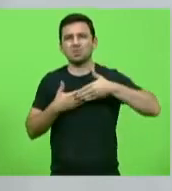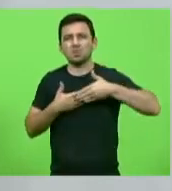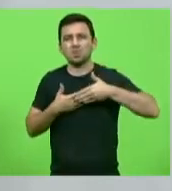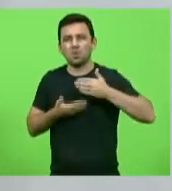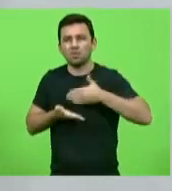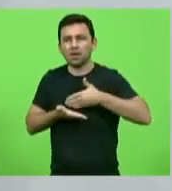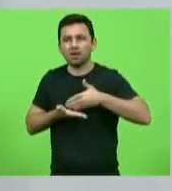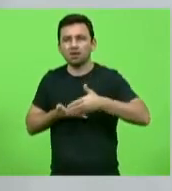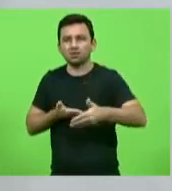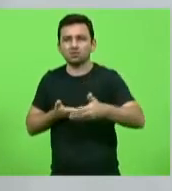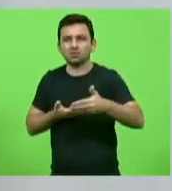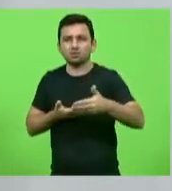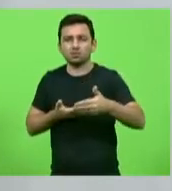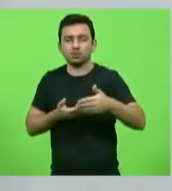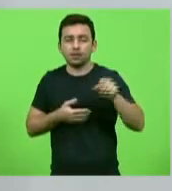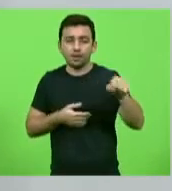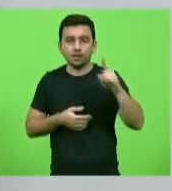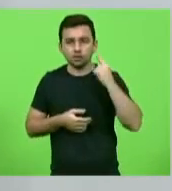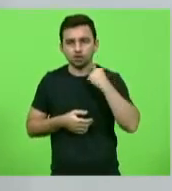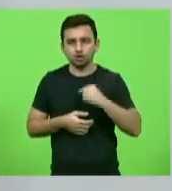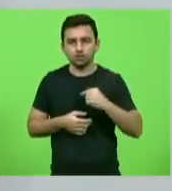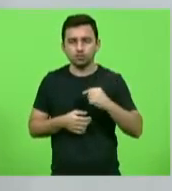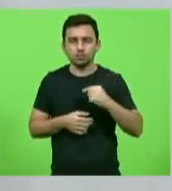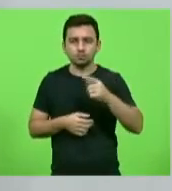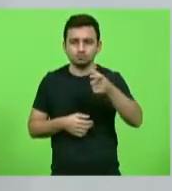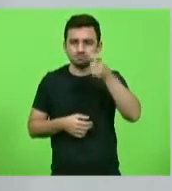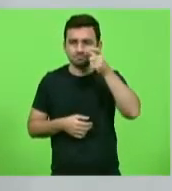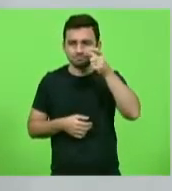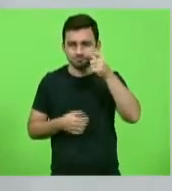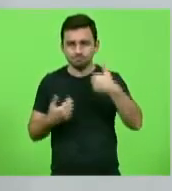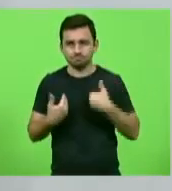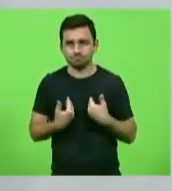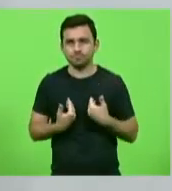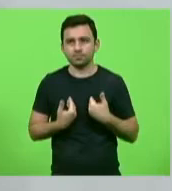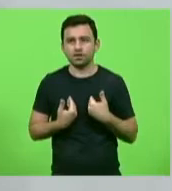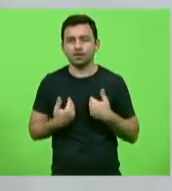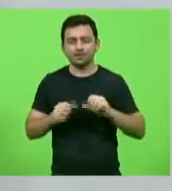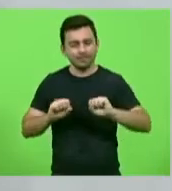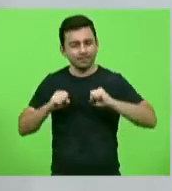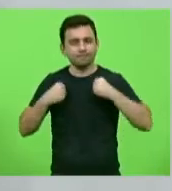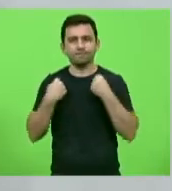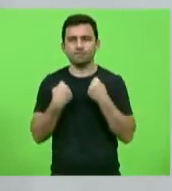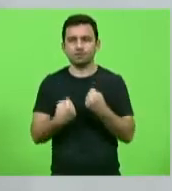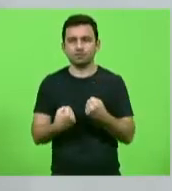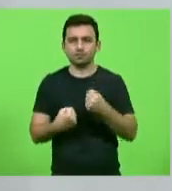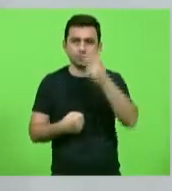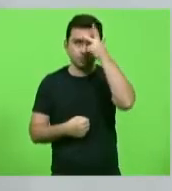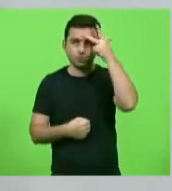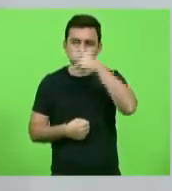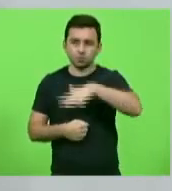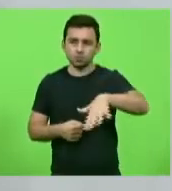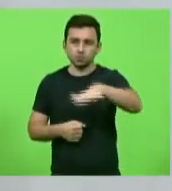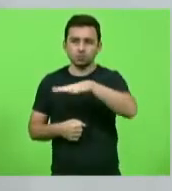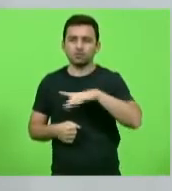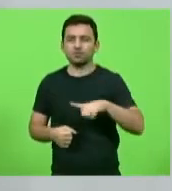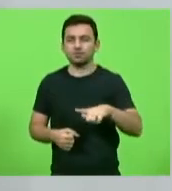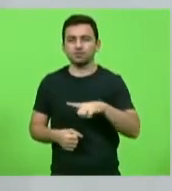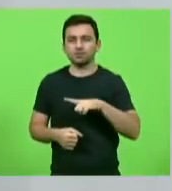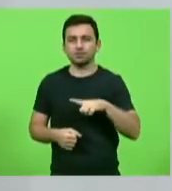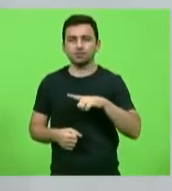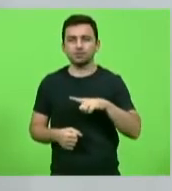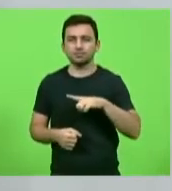me acompanhou aqui, deputado Alba, eu tenho trabalhado muito na defesa das pessoas com síndrome de Down,